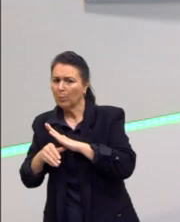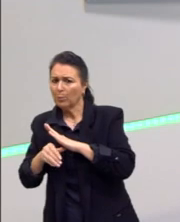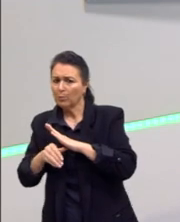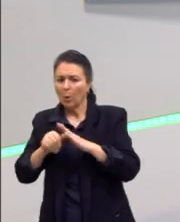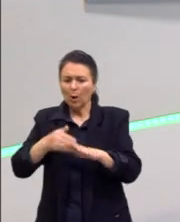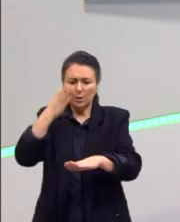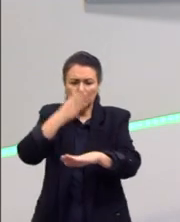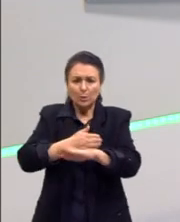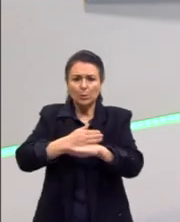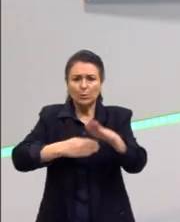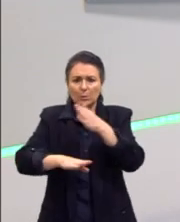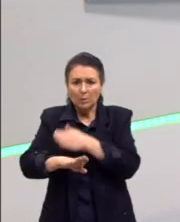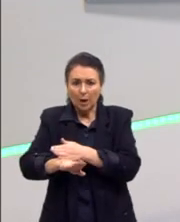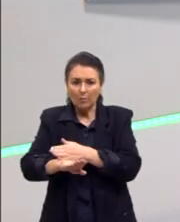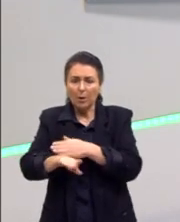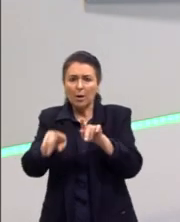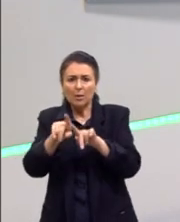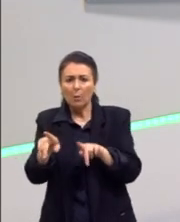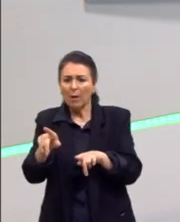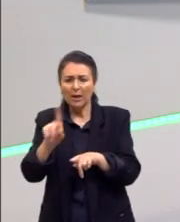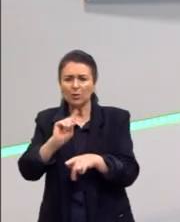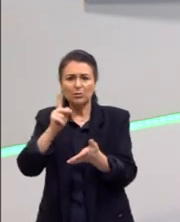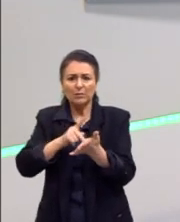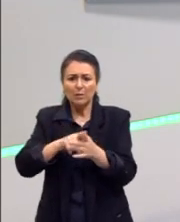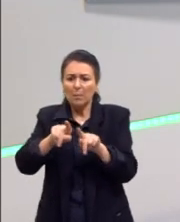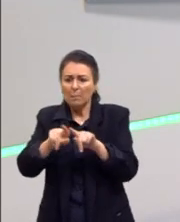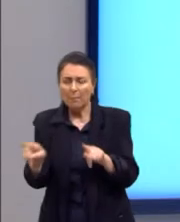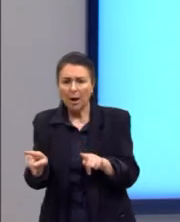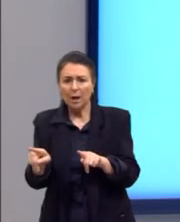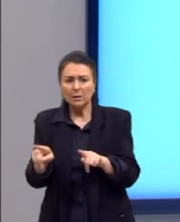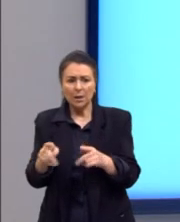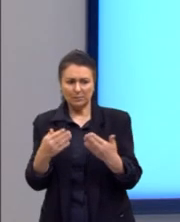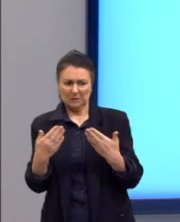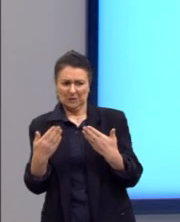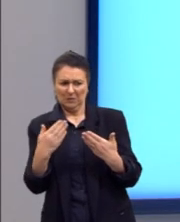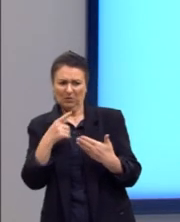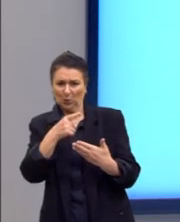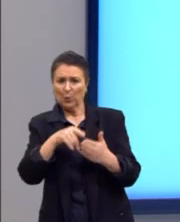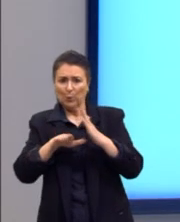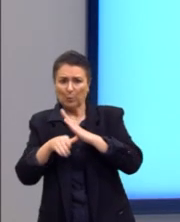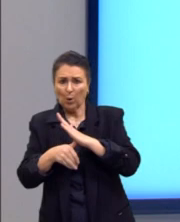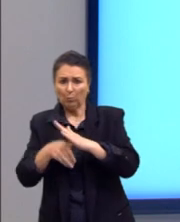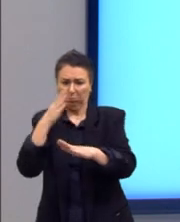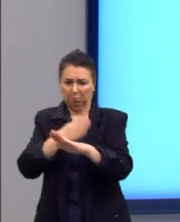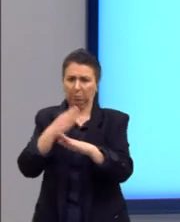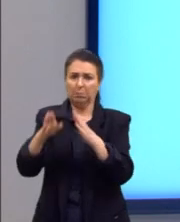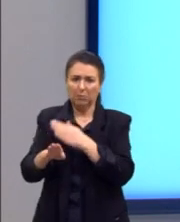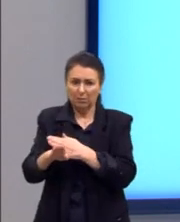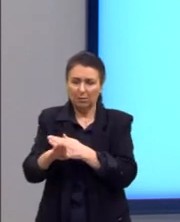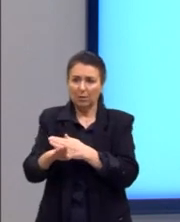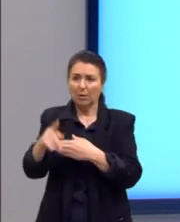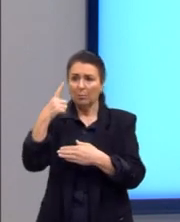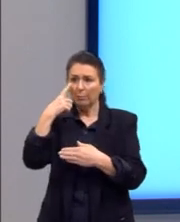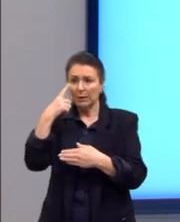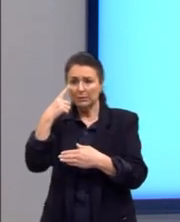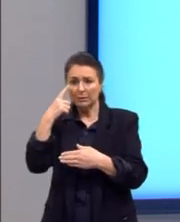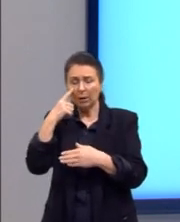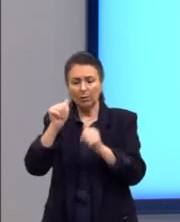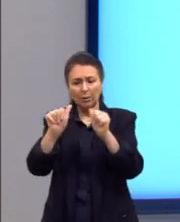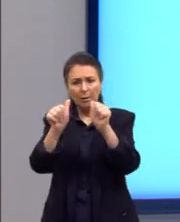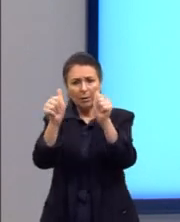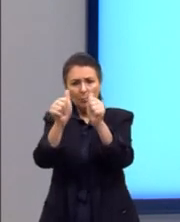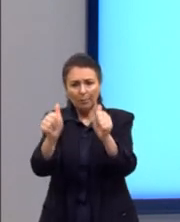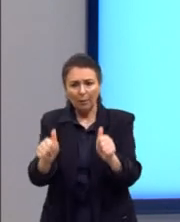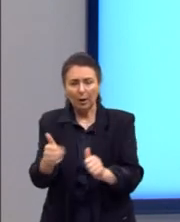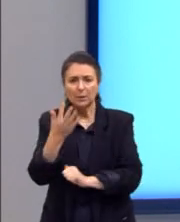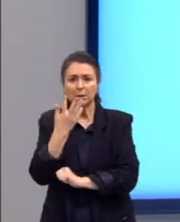decepavam as mãos. Eu não coloquei as imagens aqui porque eu acho elas muito fortes. Mas se tem imagens de crianças, gente,